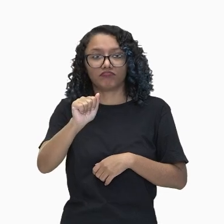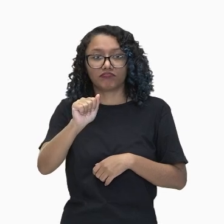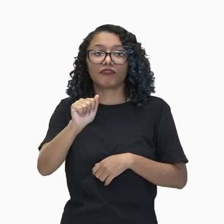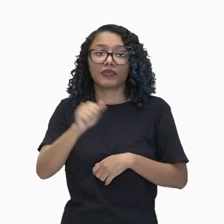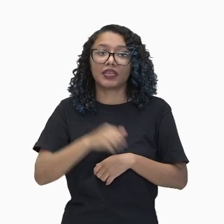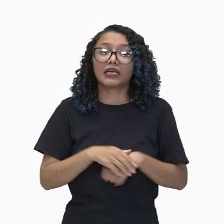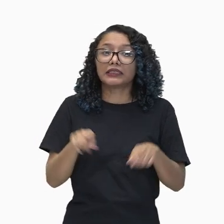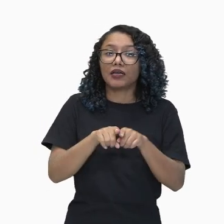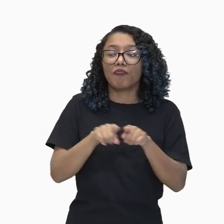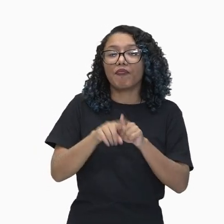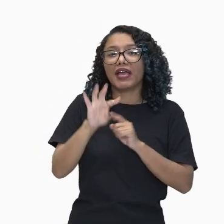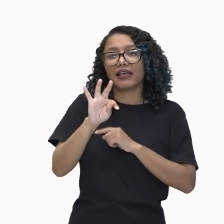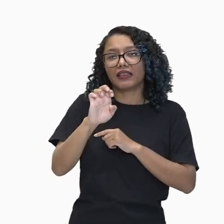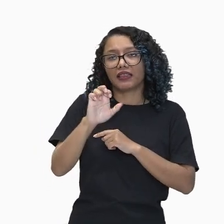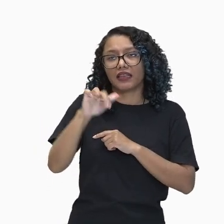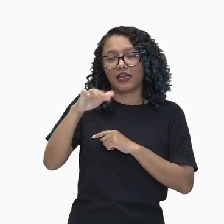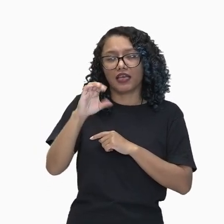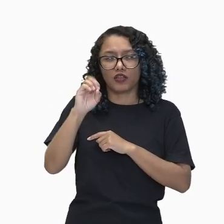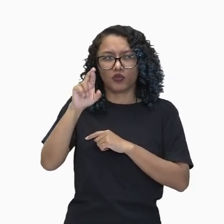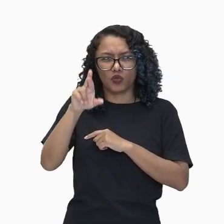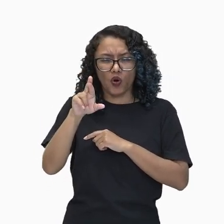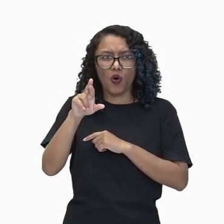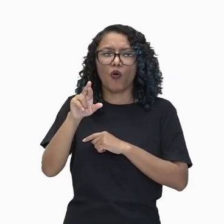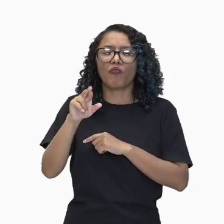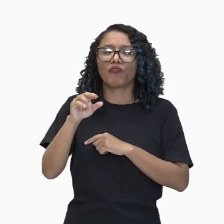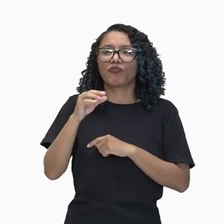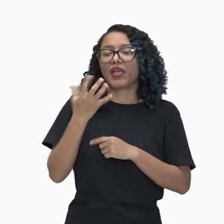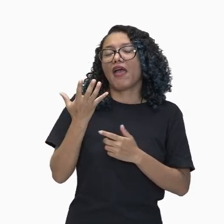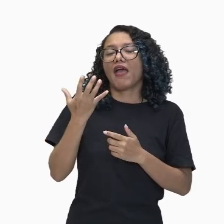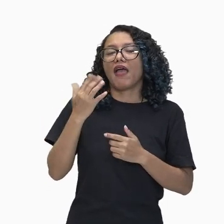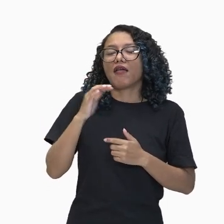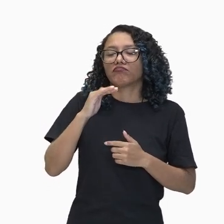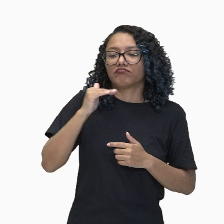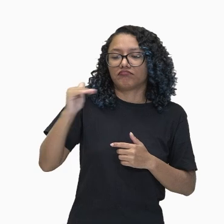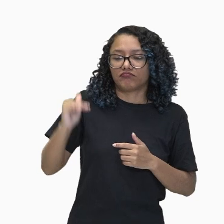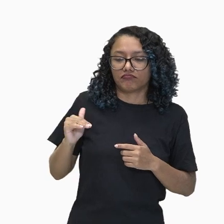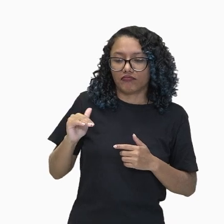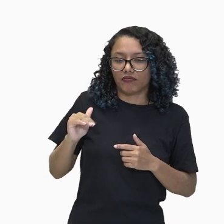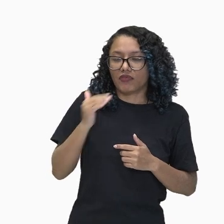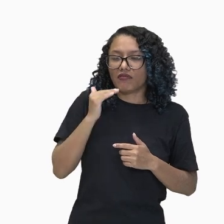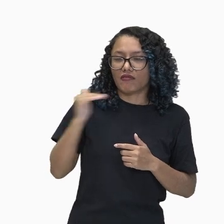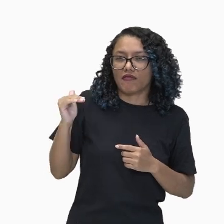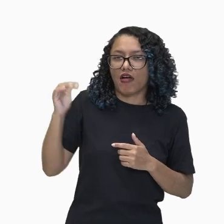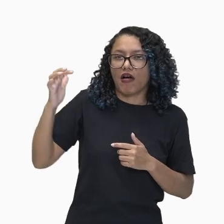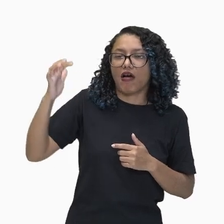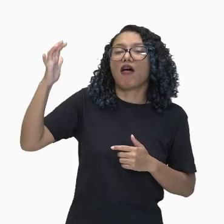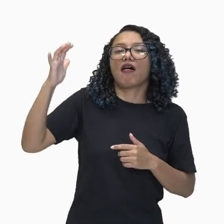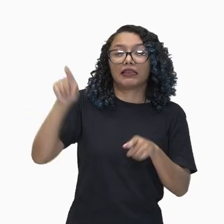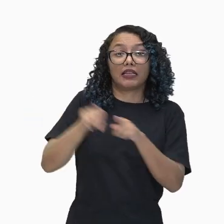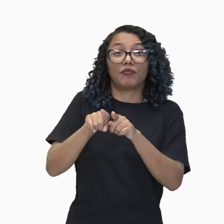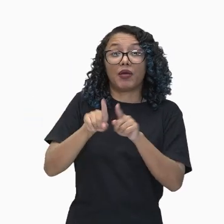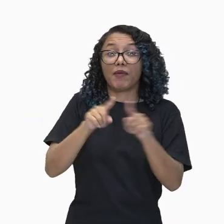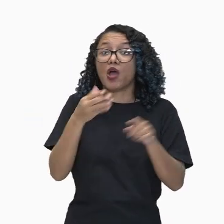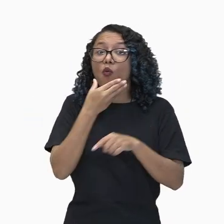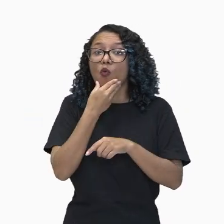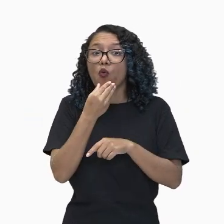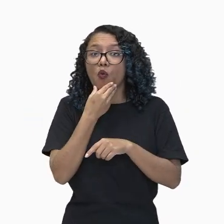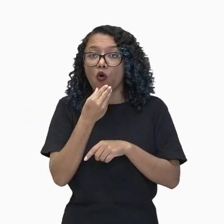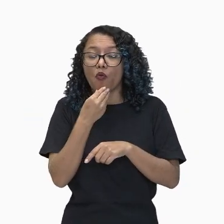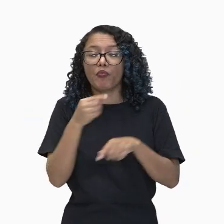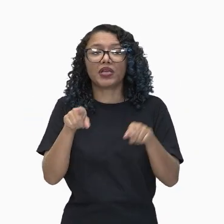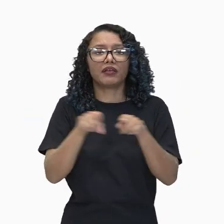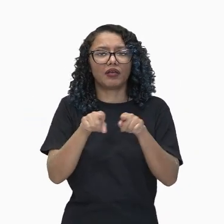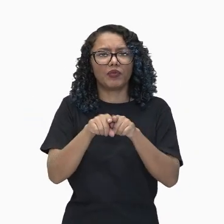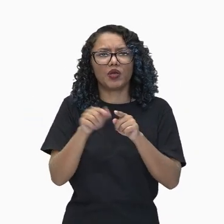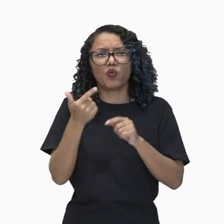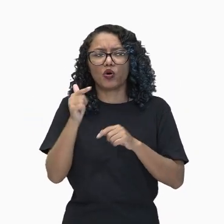tenor, que é uma voz bem aguda. E o barítono, que ele vai em todos os... Dando os agudos contra os graves. E o baixo, que é